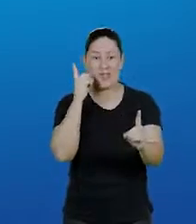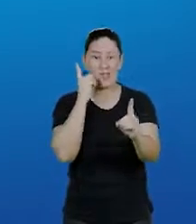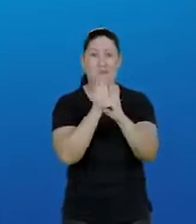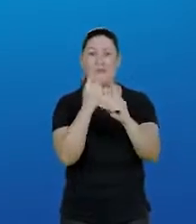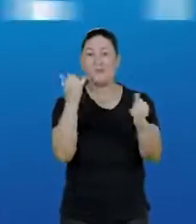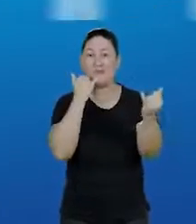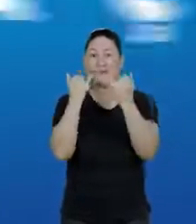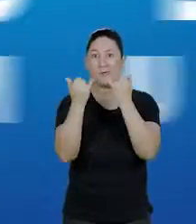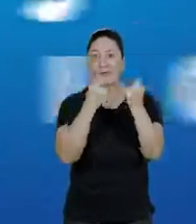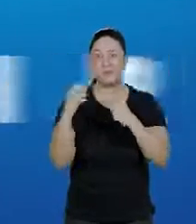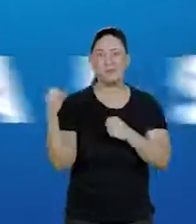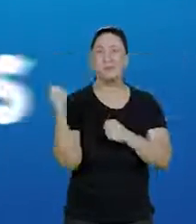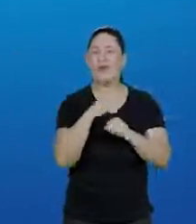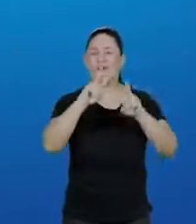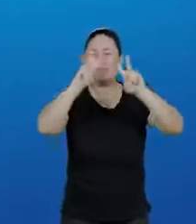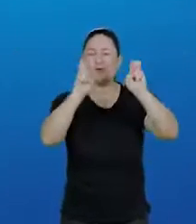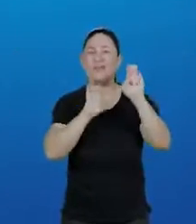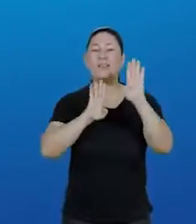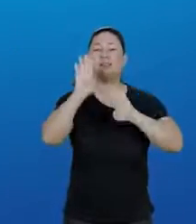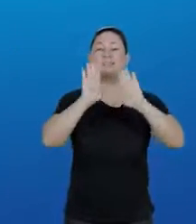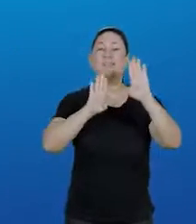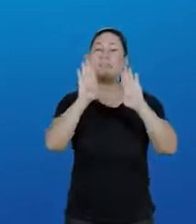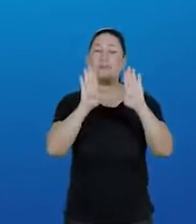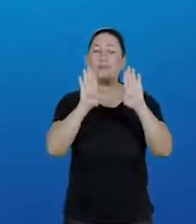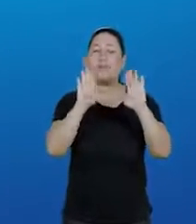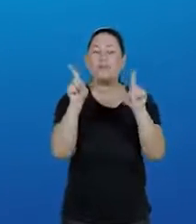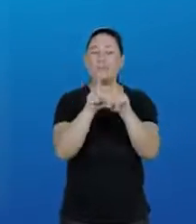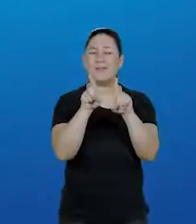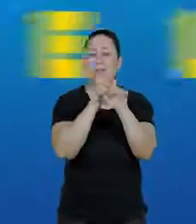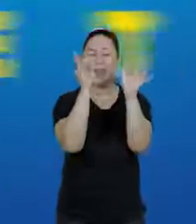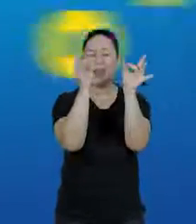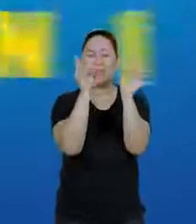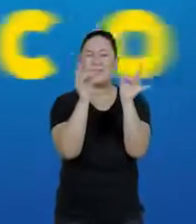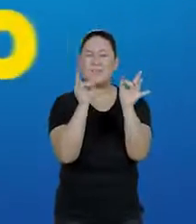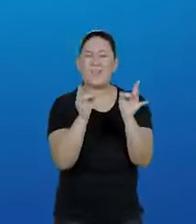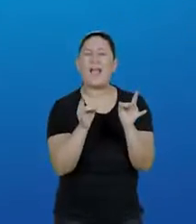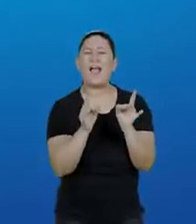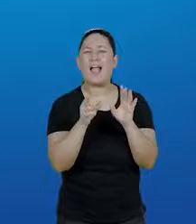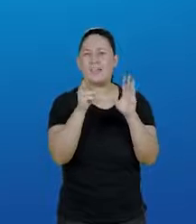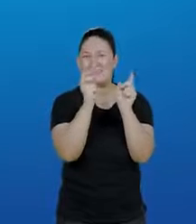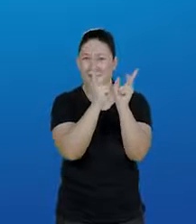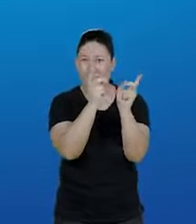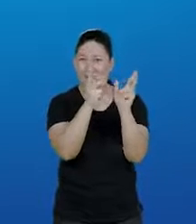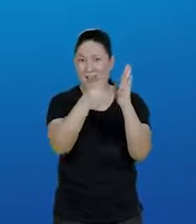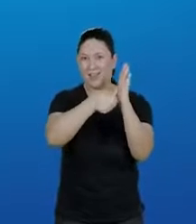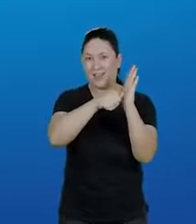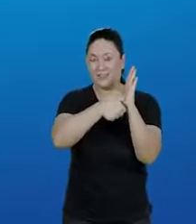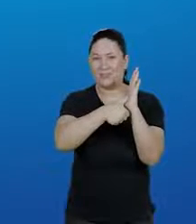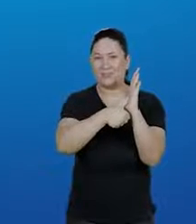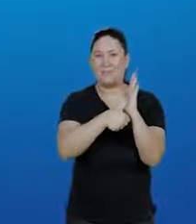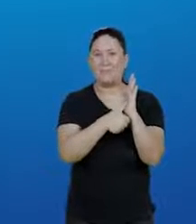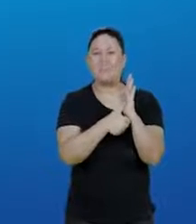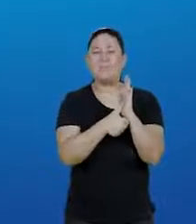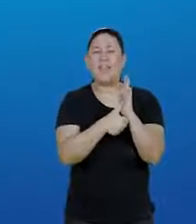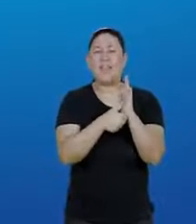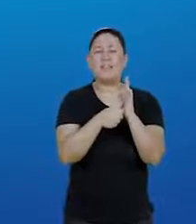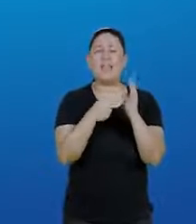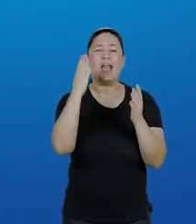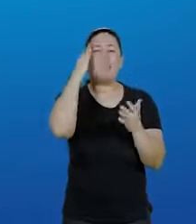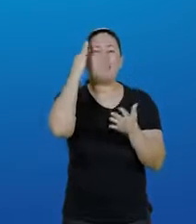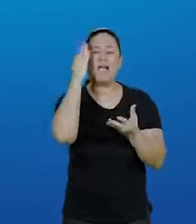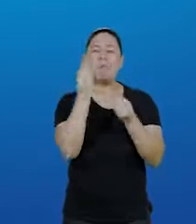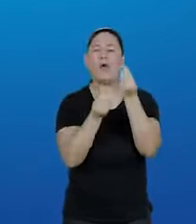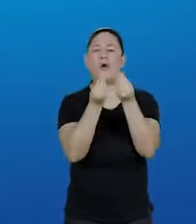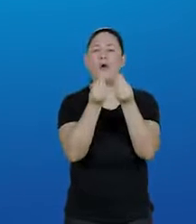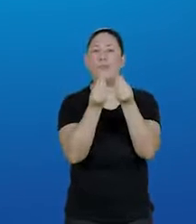informações atualizadas sobre as licitações municipais e detalhes sobre o pregão eletrônico. Para ser avisado das